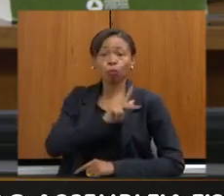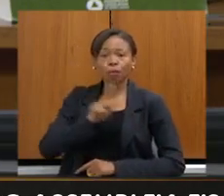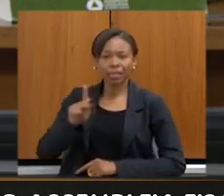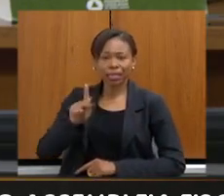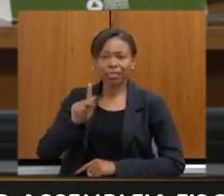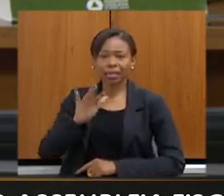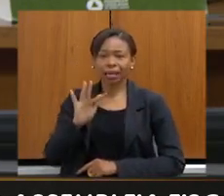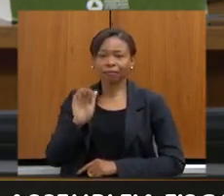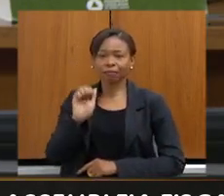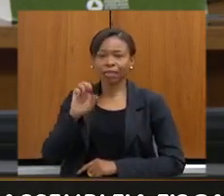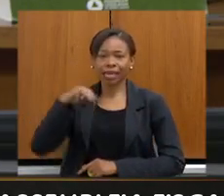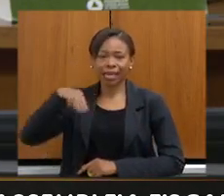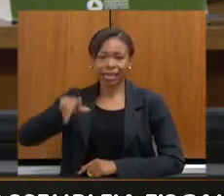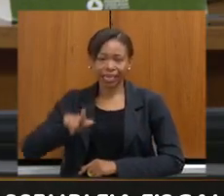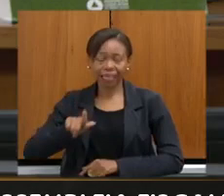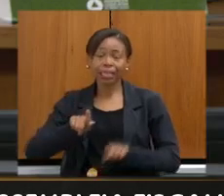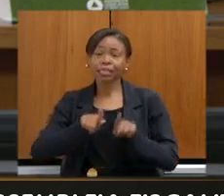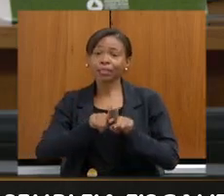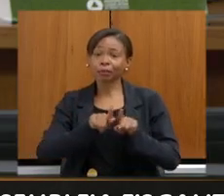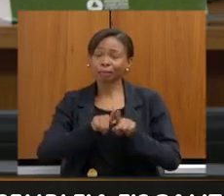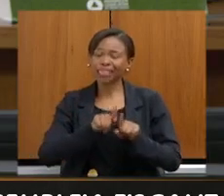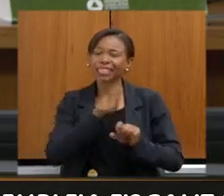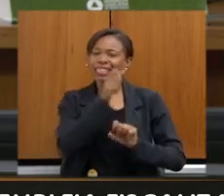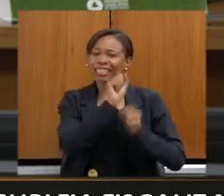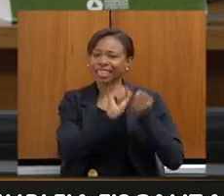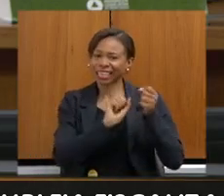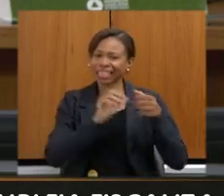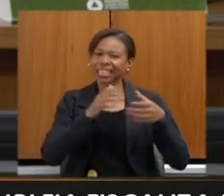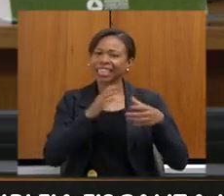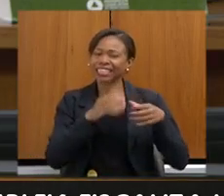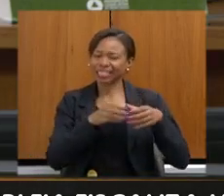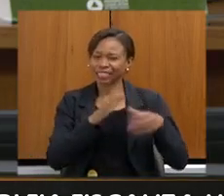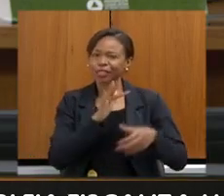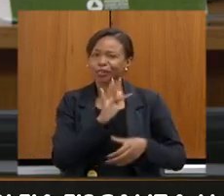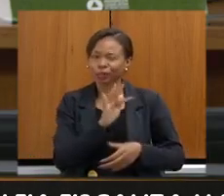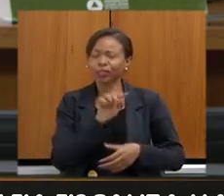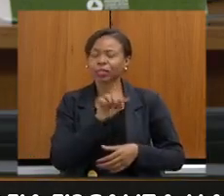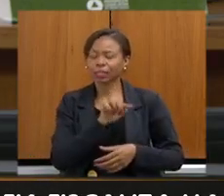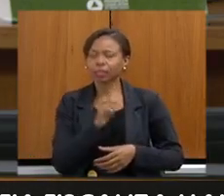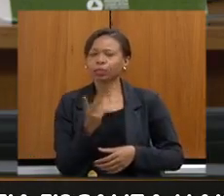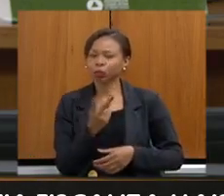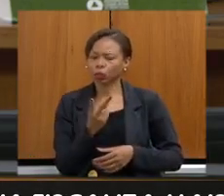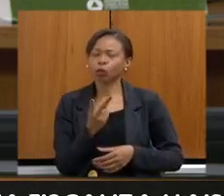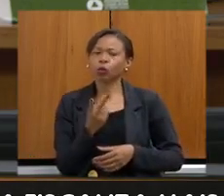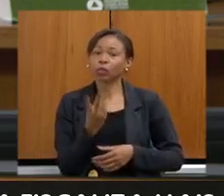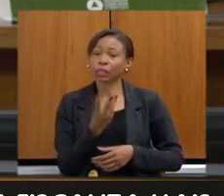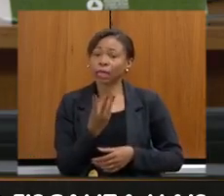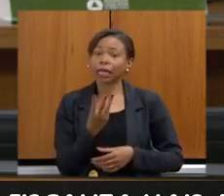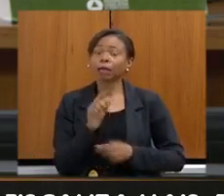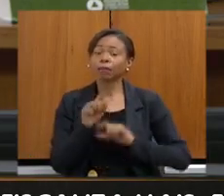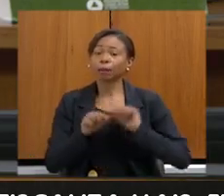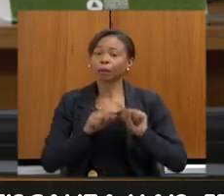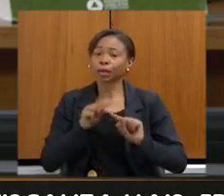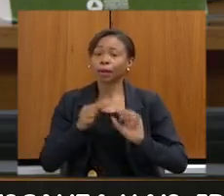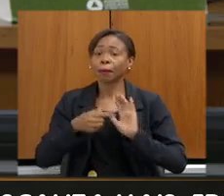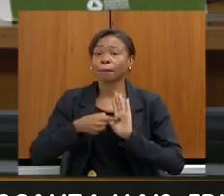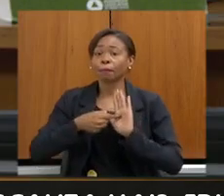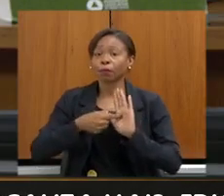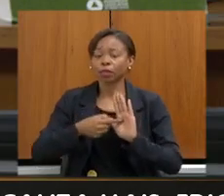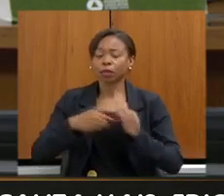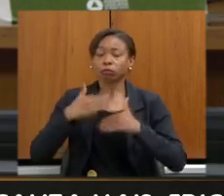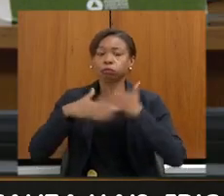Federação das Indústrias, mostrando um comprometimento do setor com essa agenda e posicionando o setor produtivo de Minas Gerais de maneira